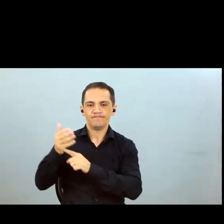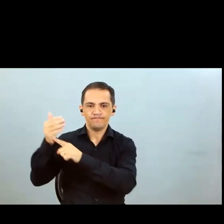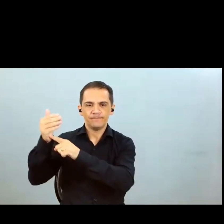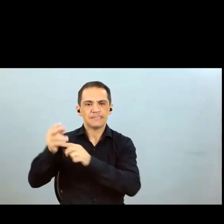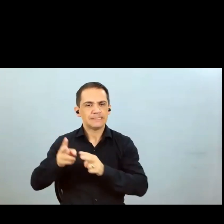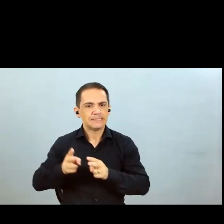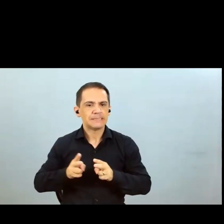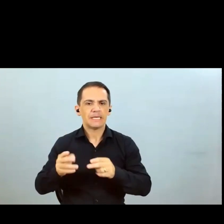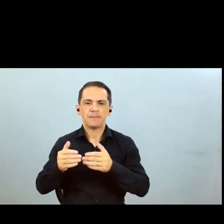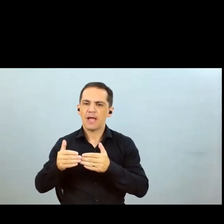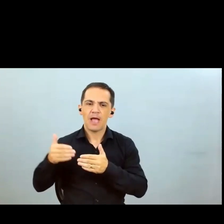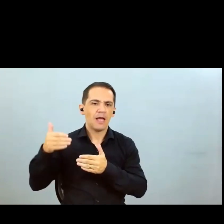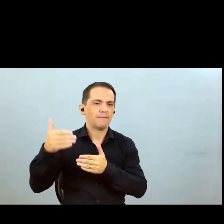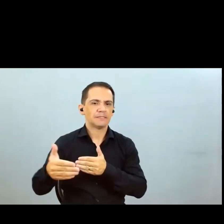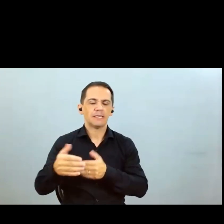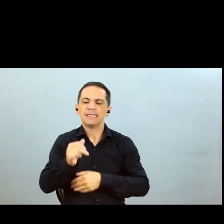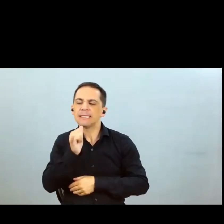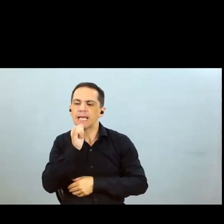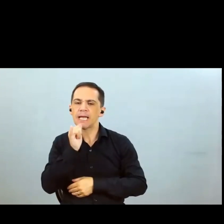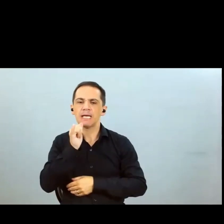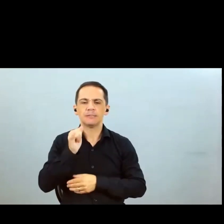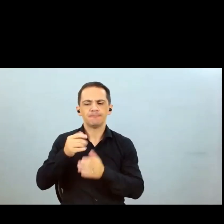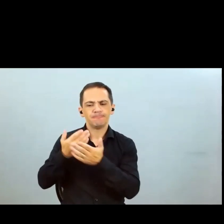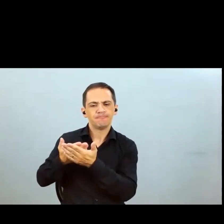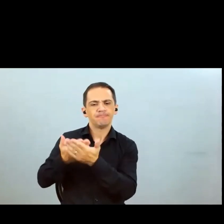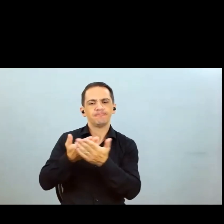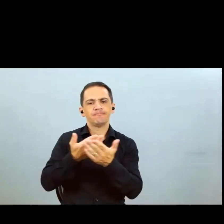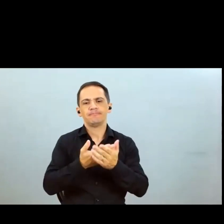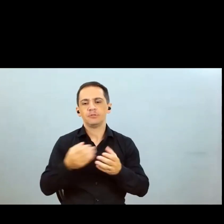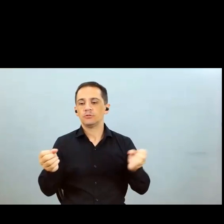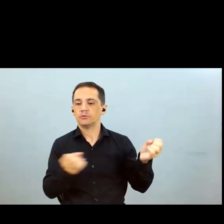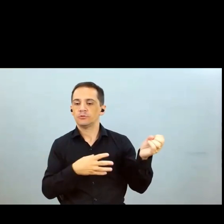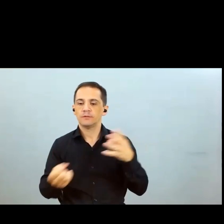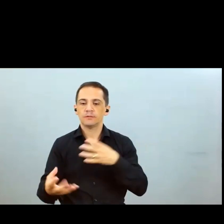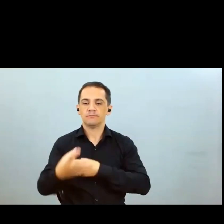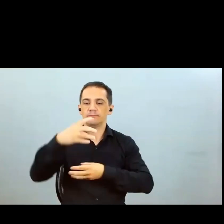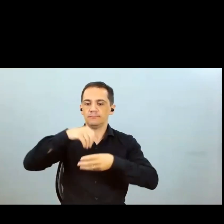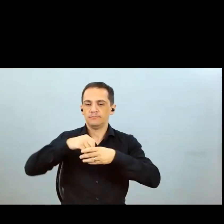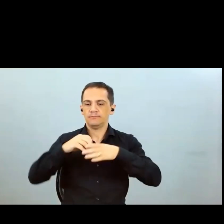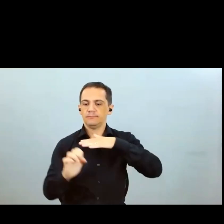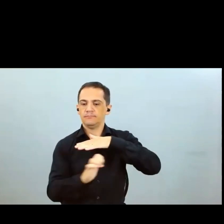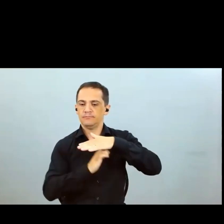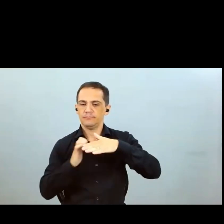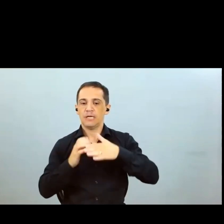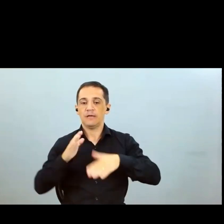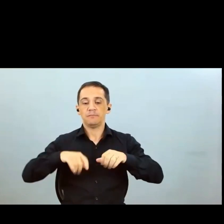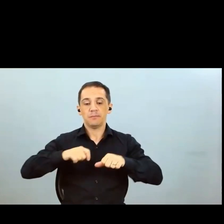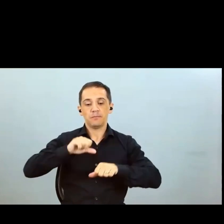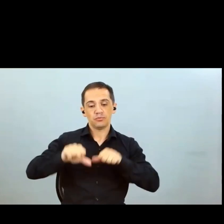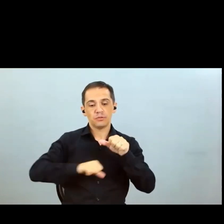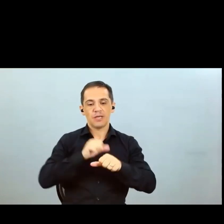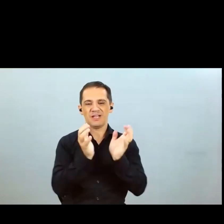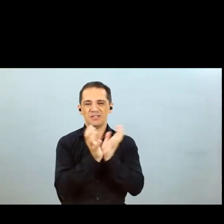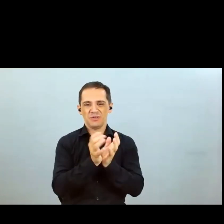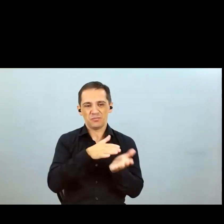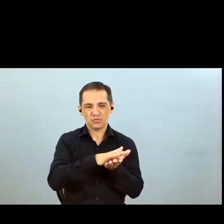variedades testando analisando e isso traz inovação para dentro da nossa operação de produção também então assim que nós encaramos o